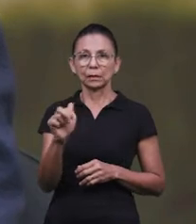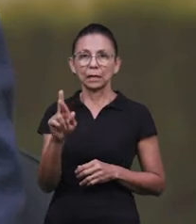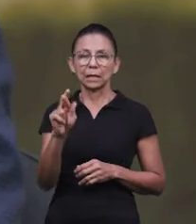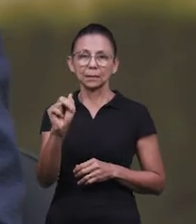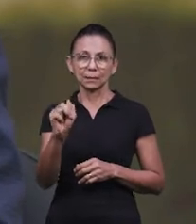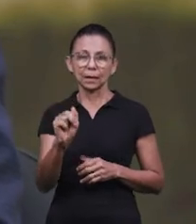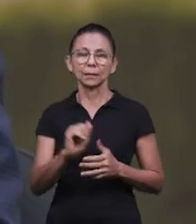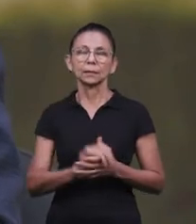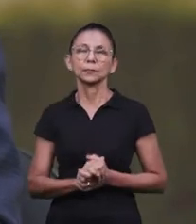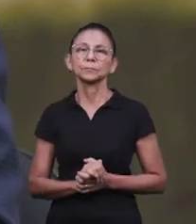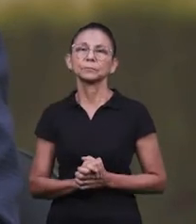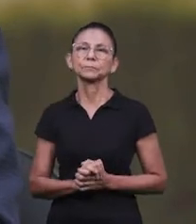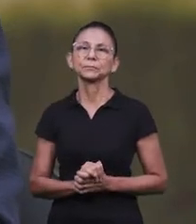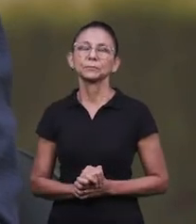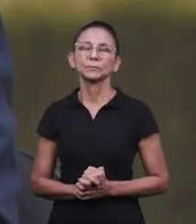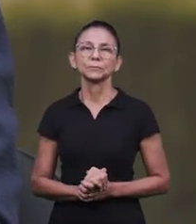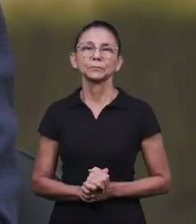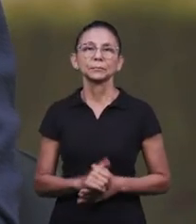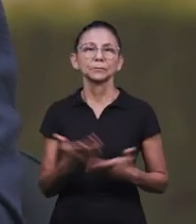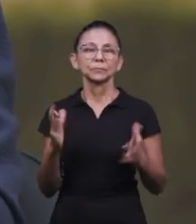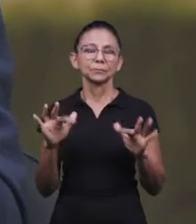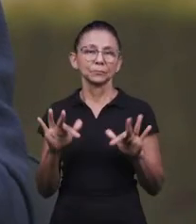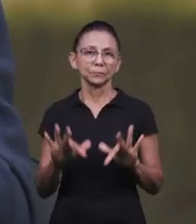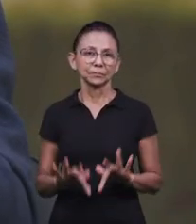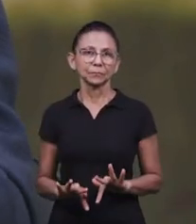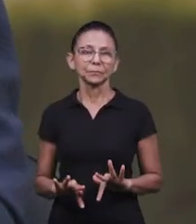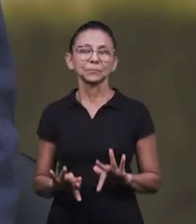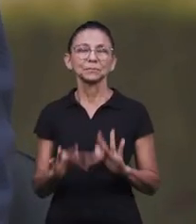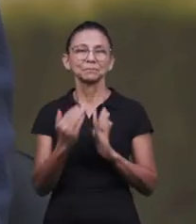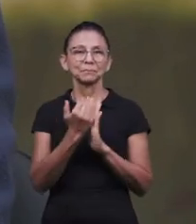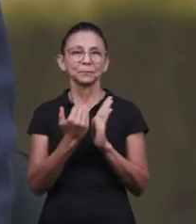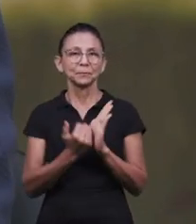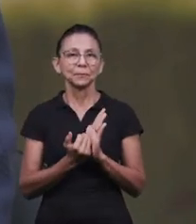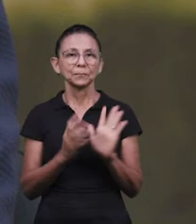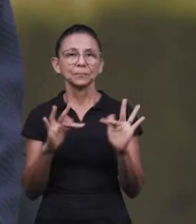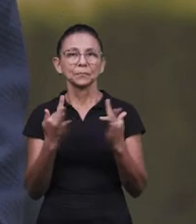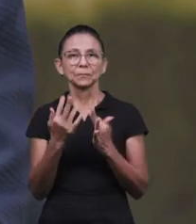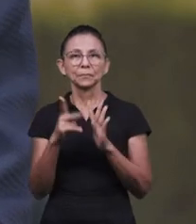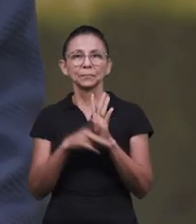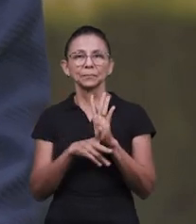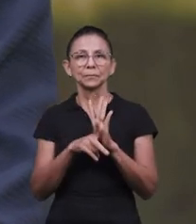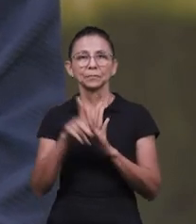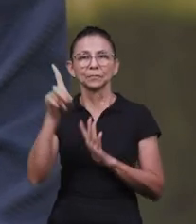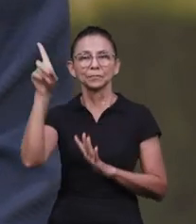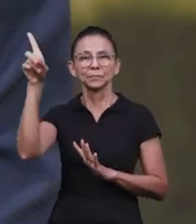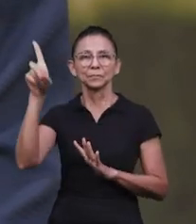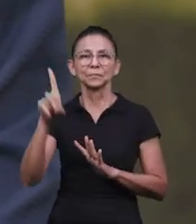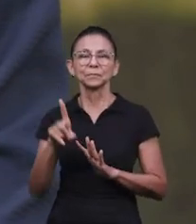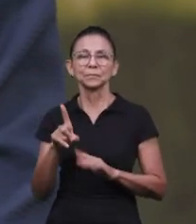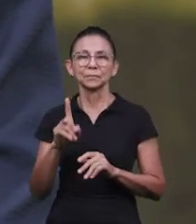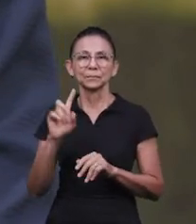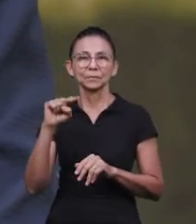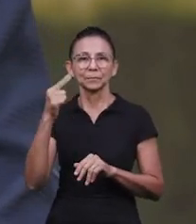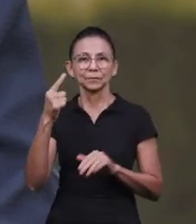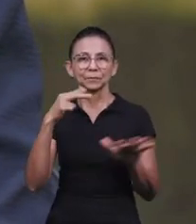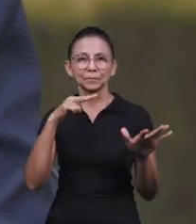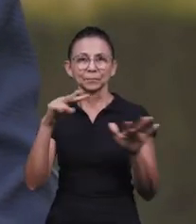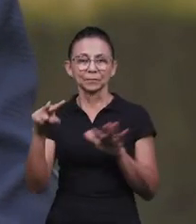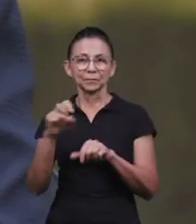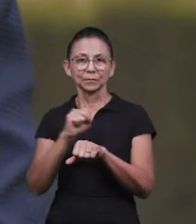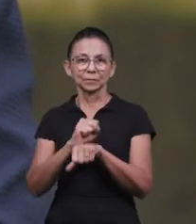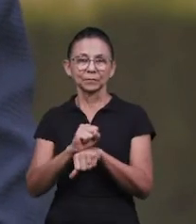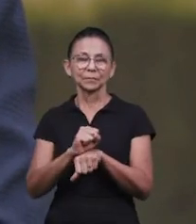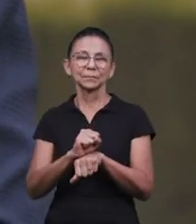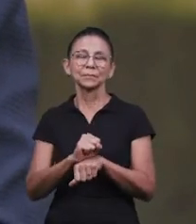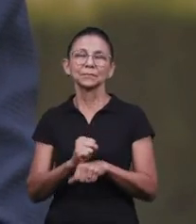sequência de quatro programas direcionados à família. E a gente chega, sim, ao final de mais uma edição do programa Família, um projeto de Deus, aguardando você na